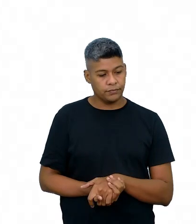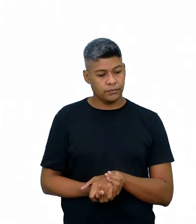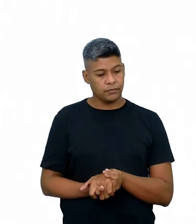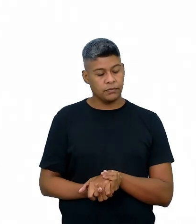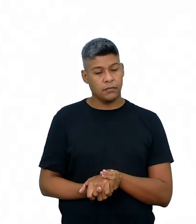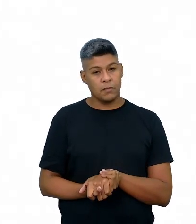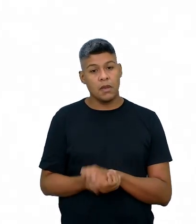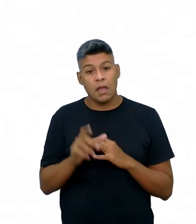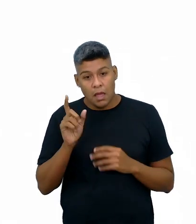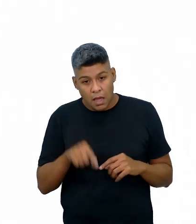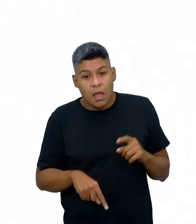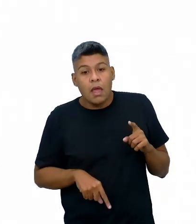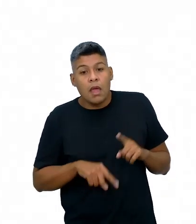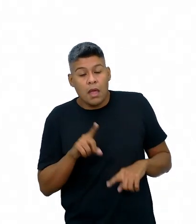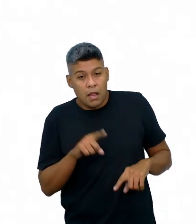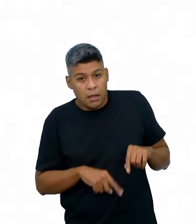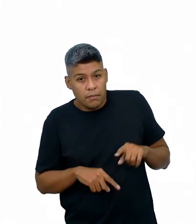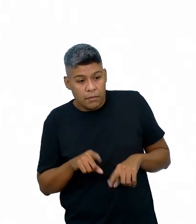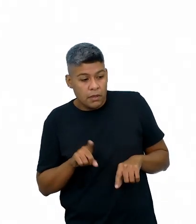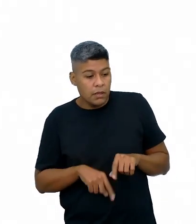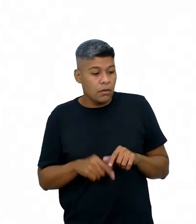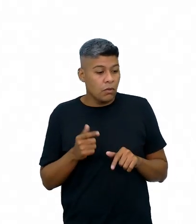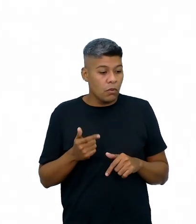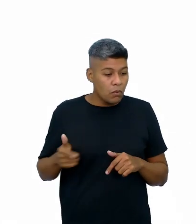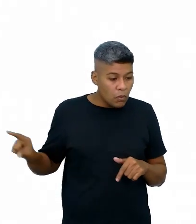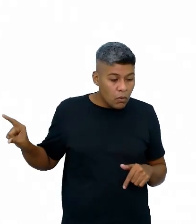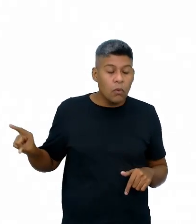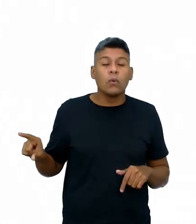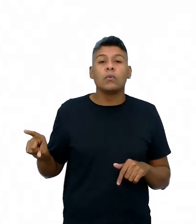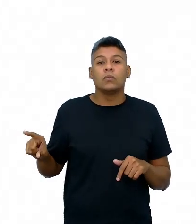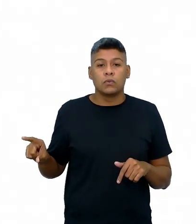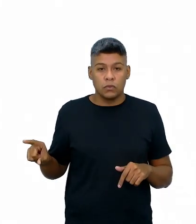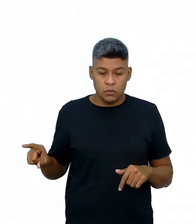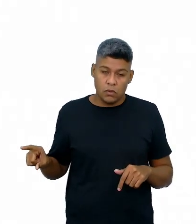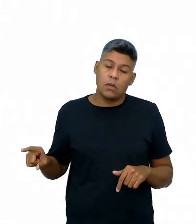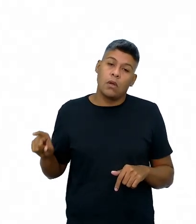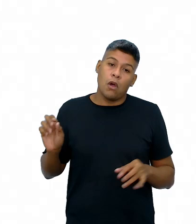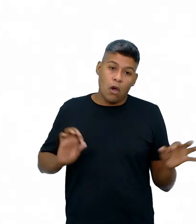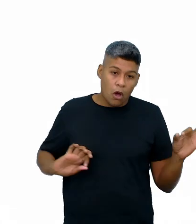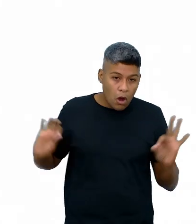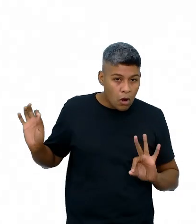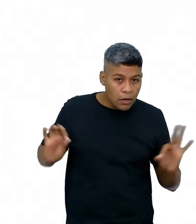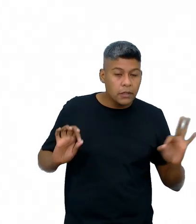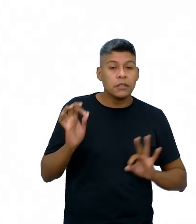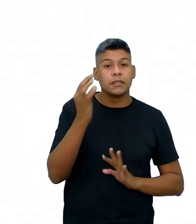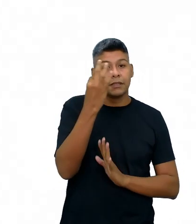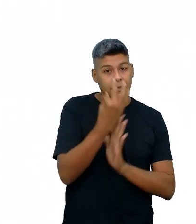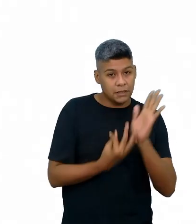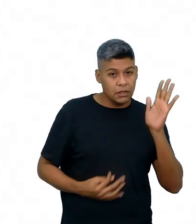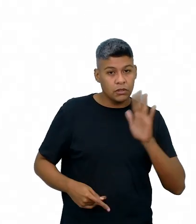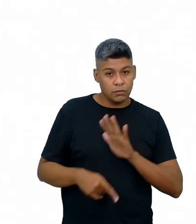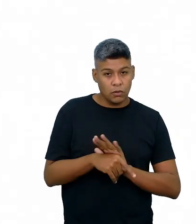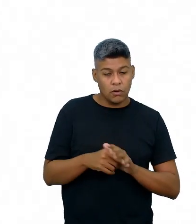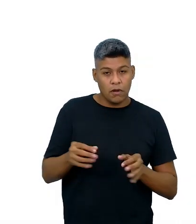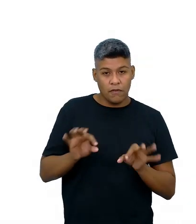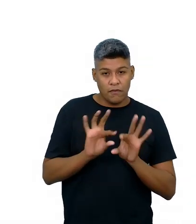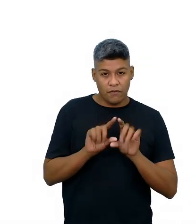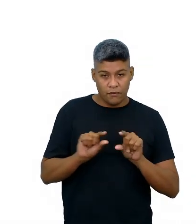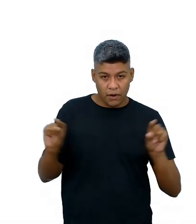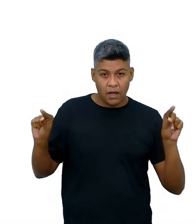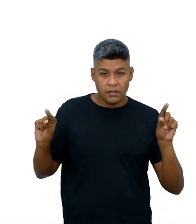Esses elementos, alguns, né? Outros elementos sintáticos, eles organizam o texto, né? Com frases curtas,